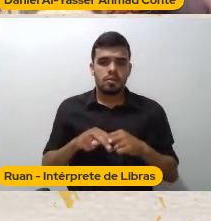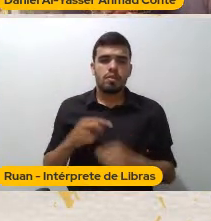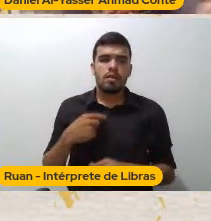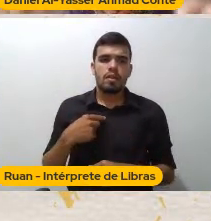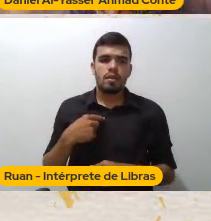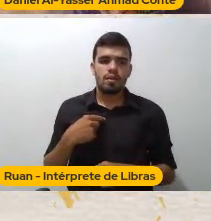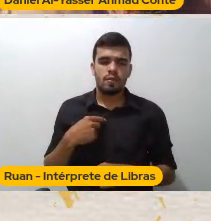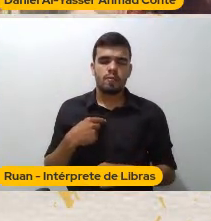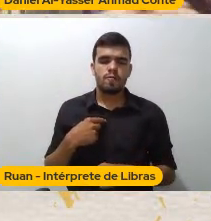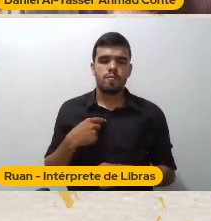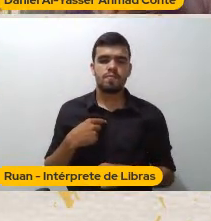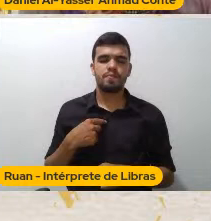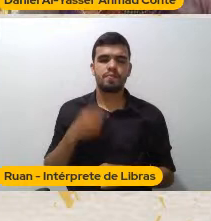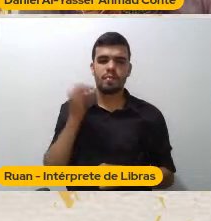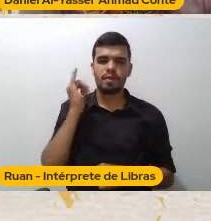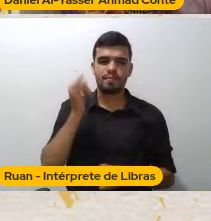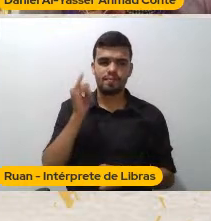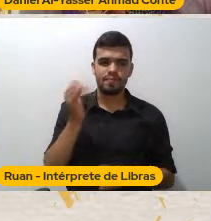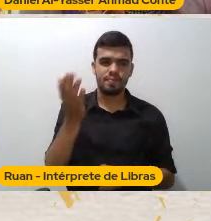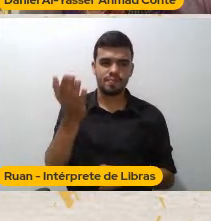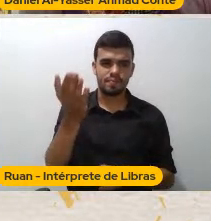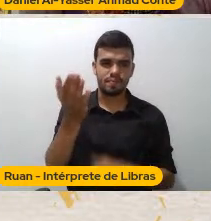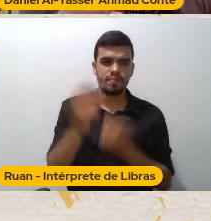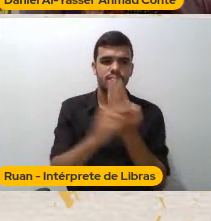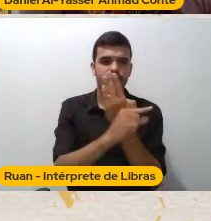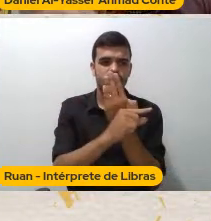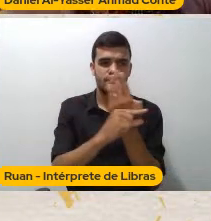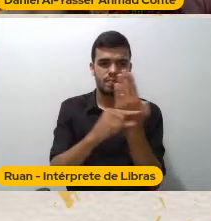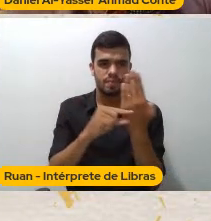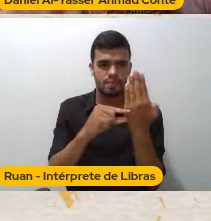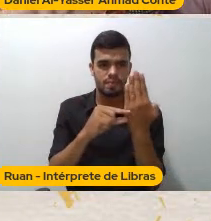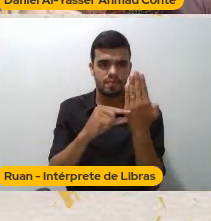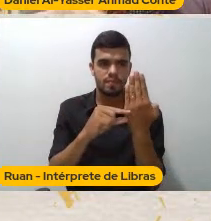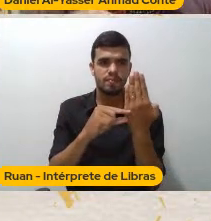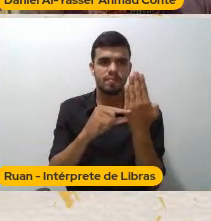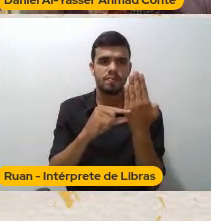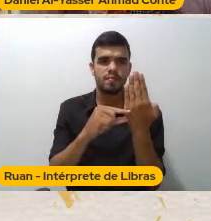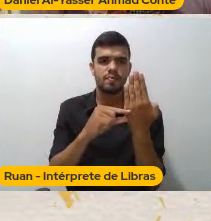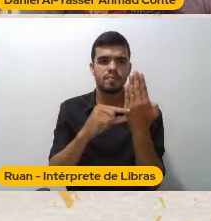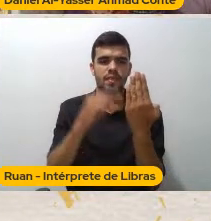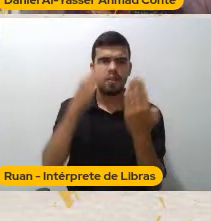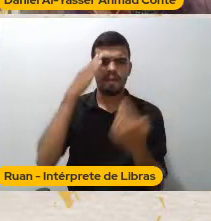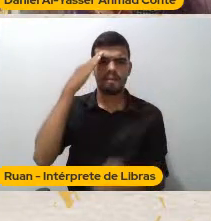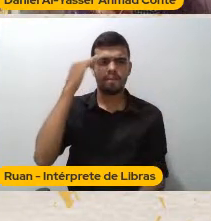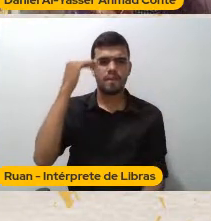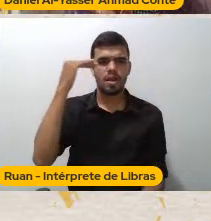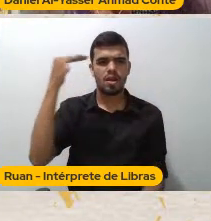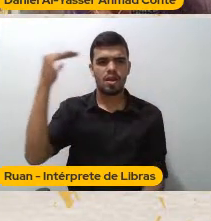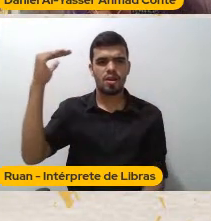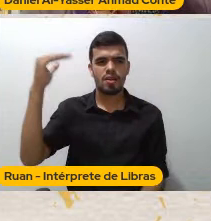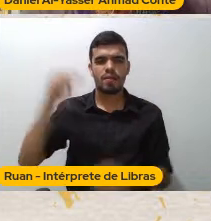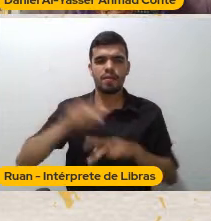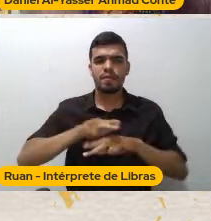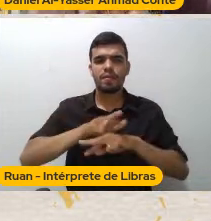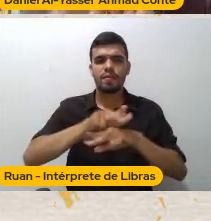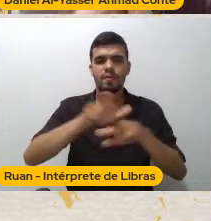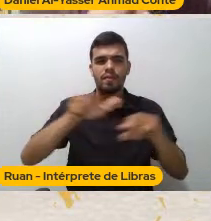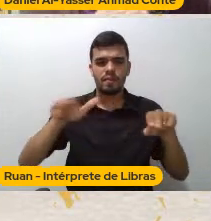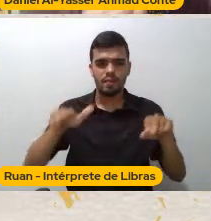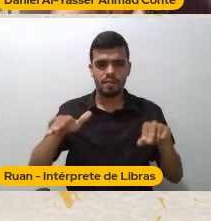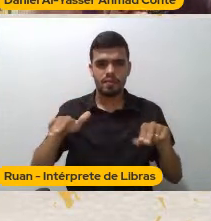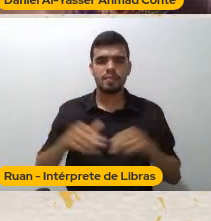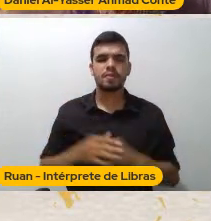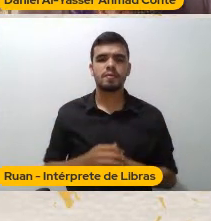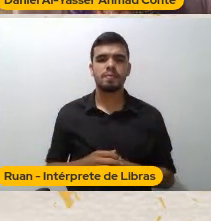William Lane François Chateaubriand Flaubert Gustave Flaubert E Gerard Nerval Que são